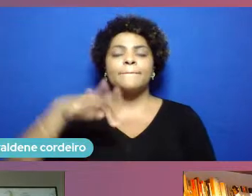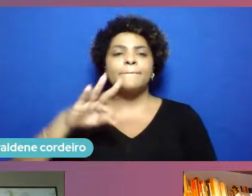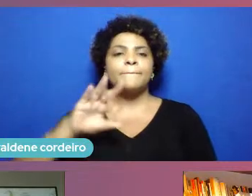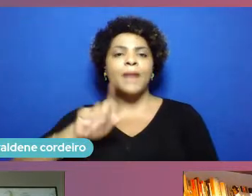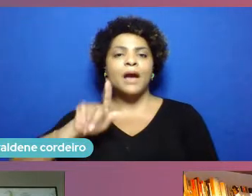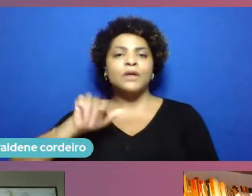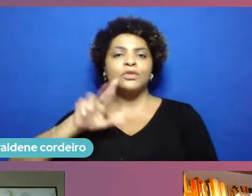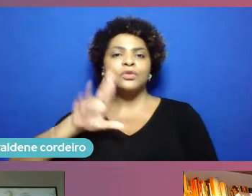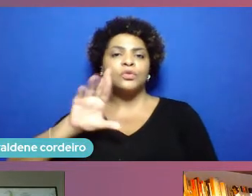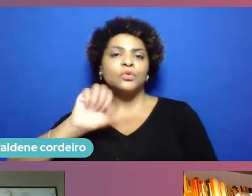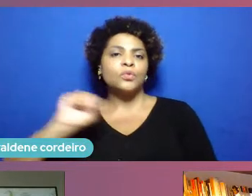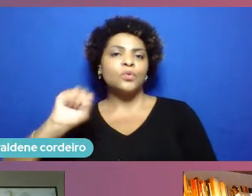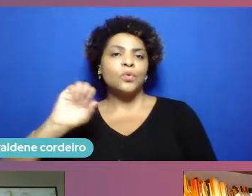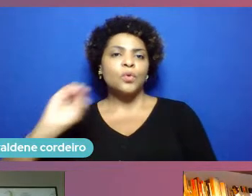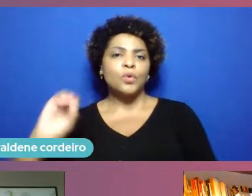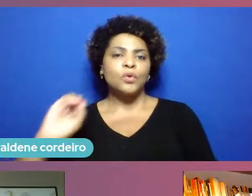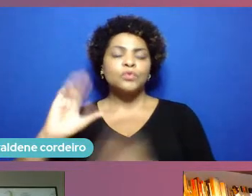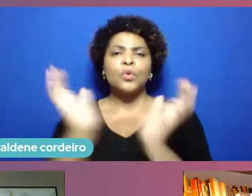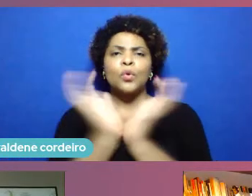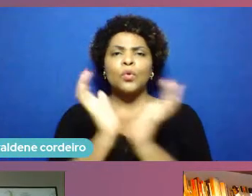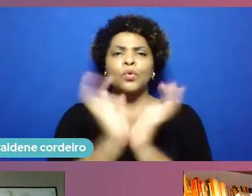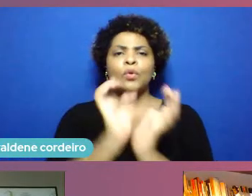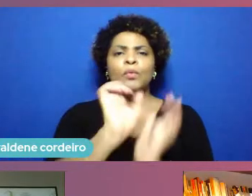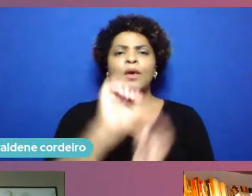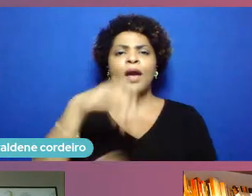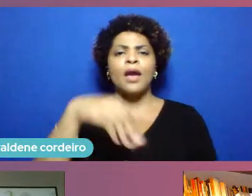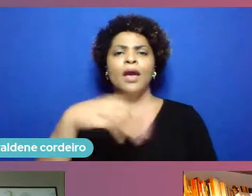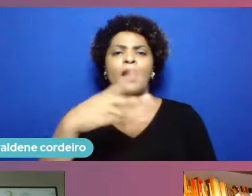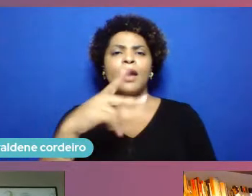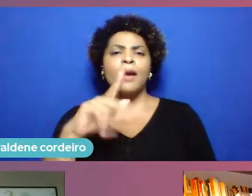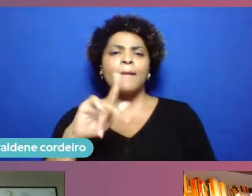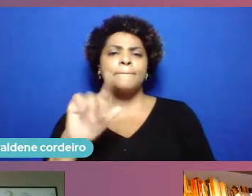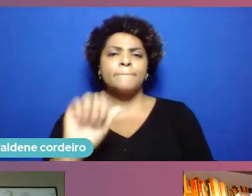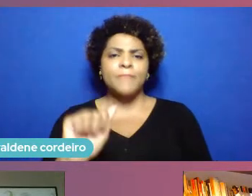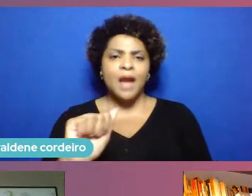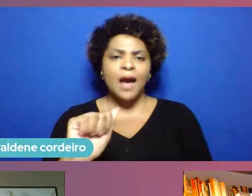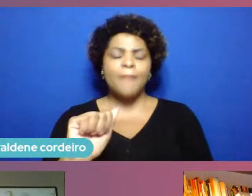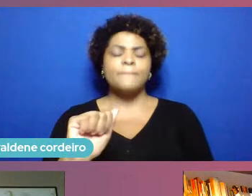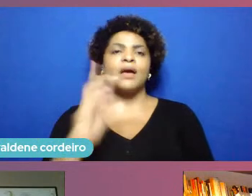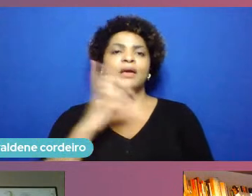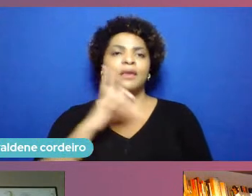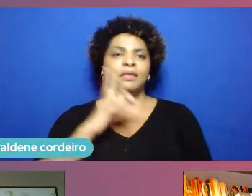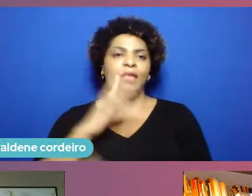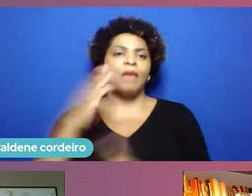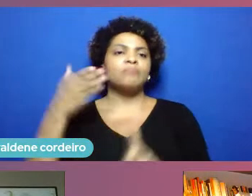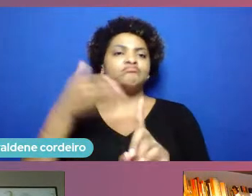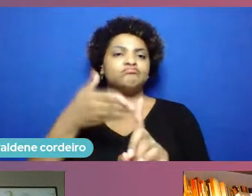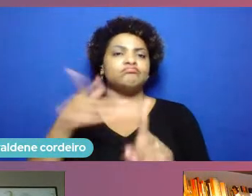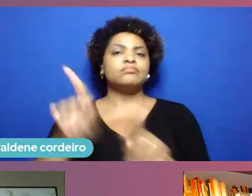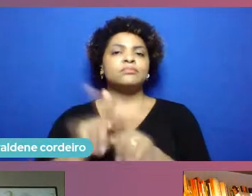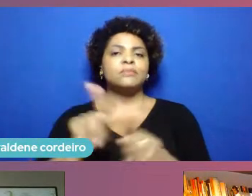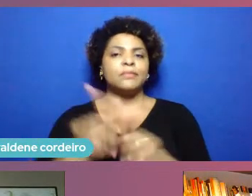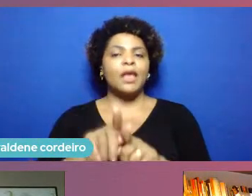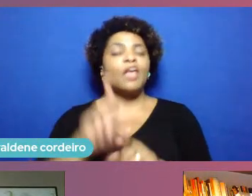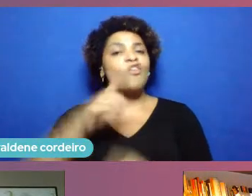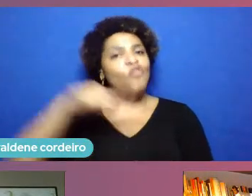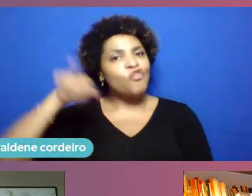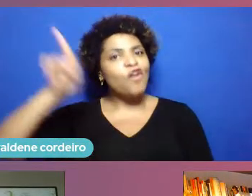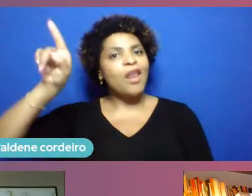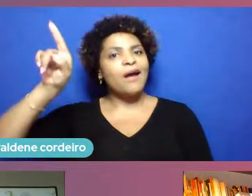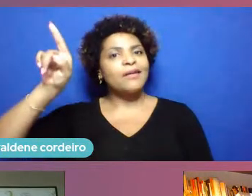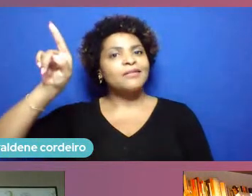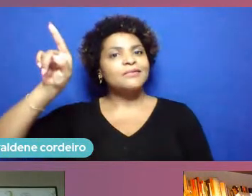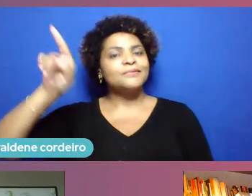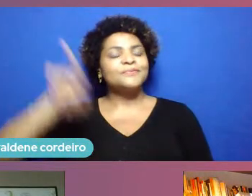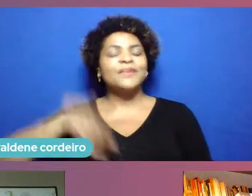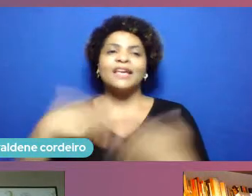pessoal da Embrapa também que tem todo o panorama de observação de Agtech e que foi para lá então é muito nesse processo